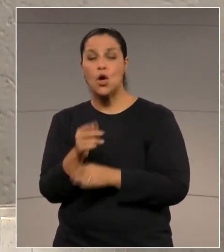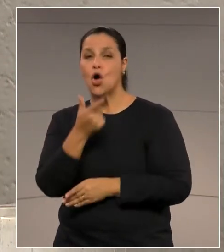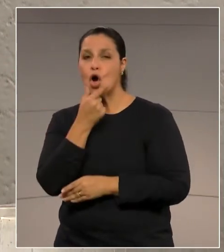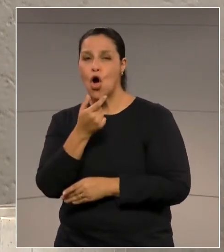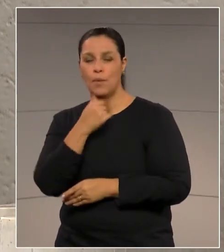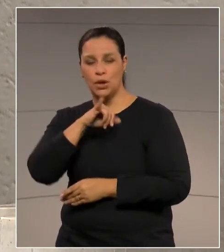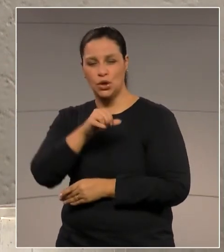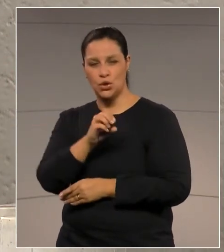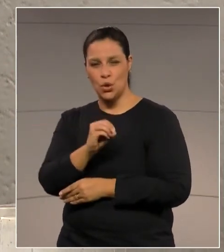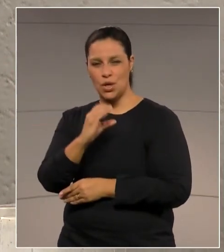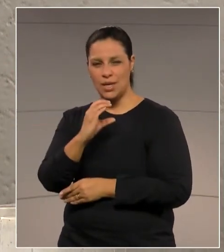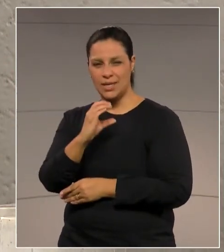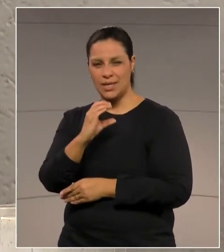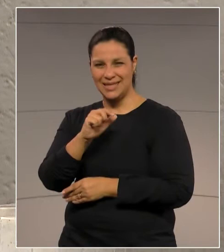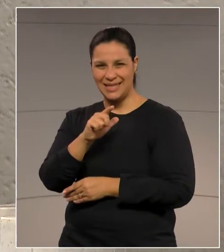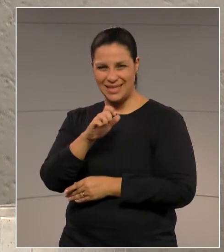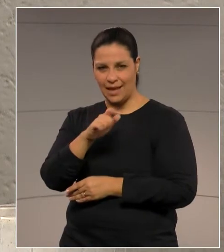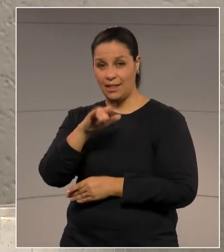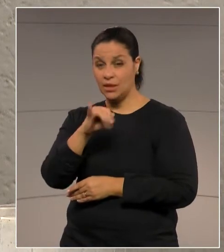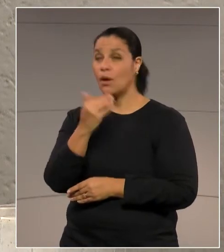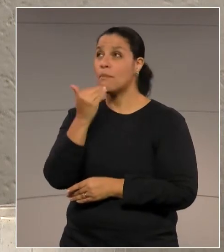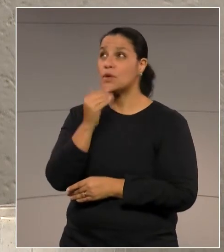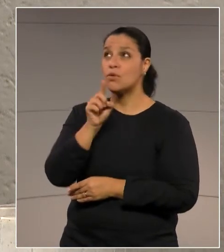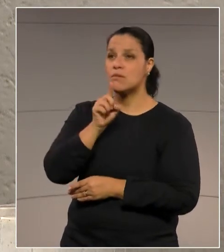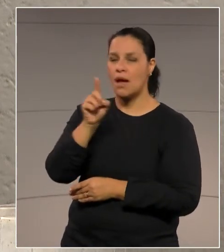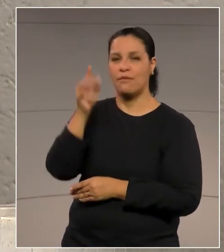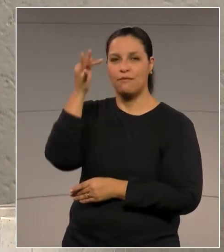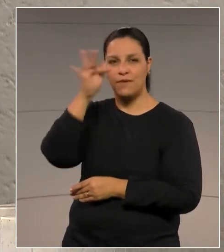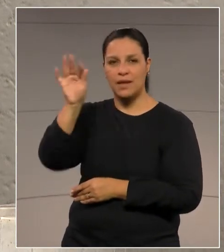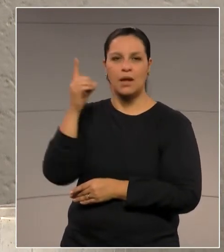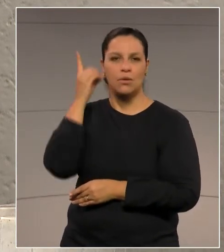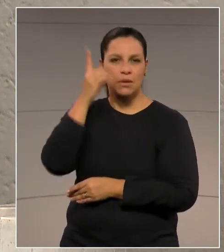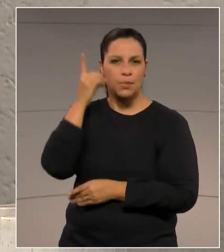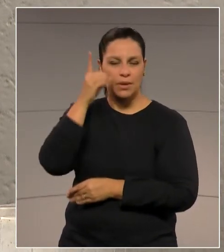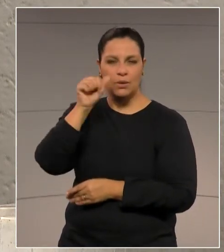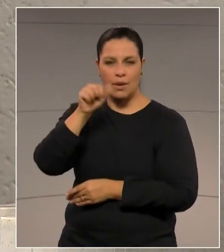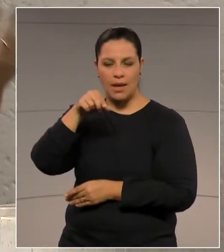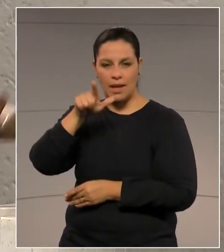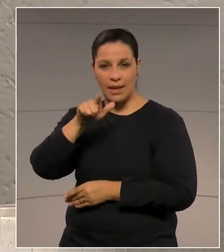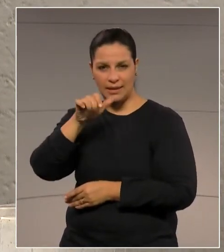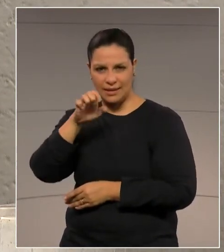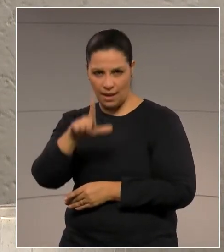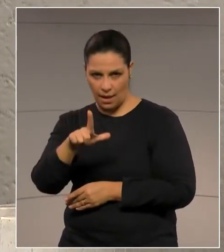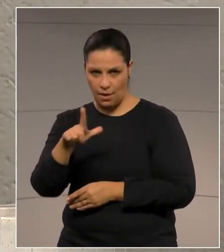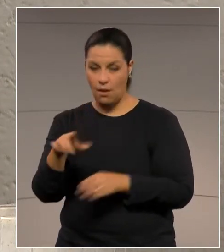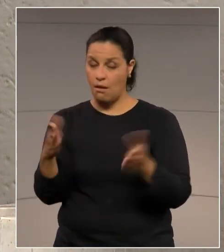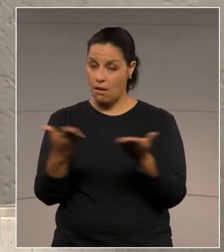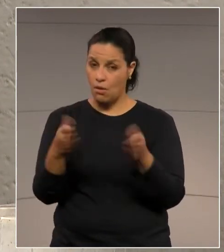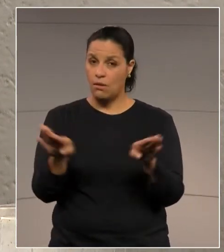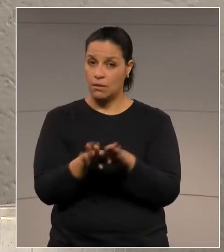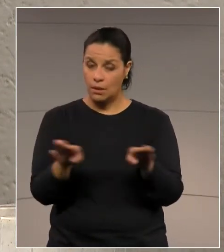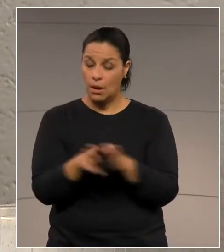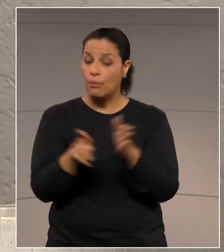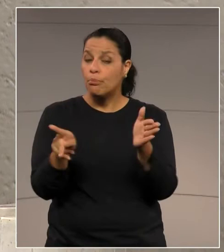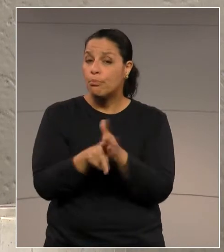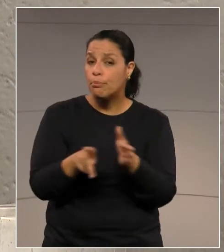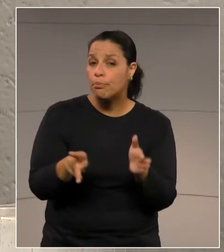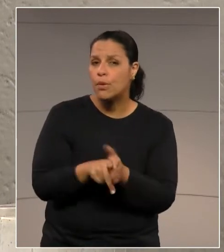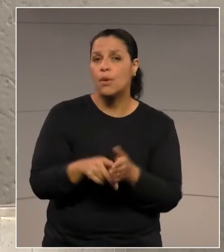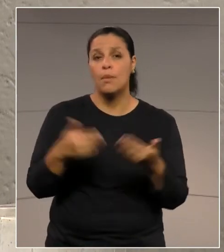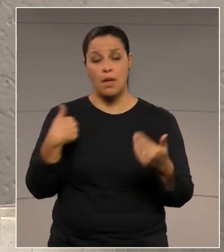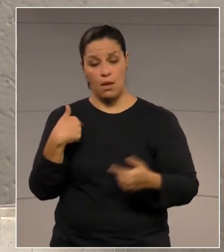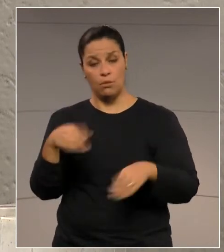para o deputado federal Jocel Machado. E, pelo destino, por obra do destino,